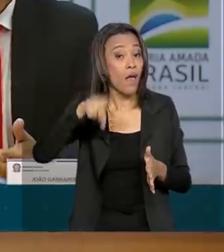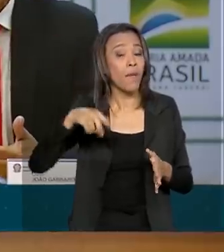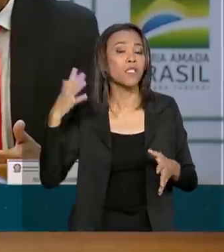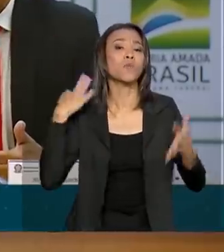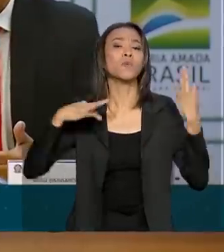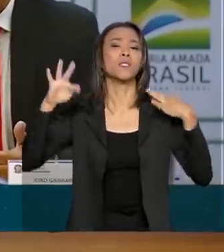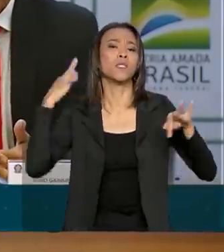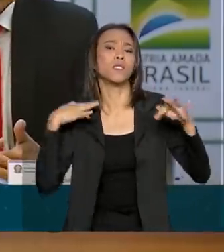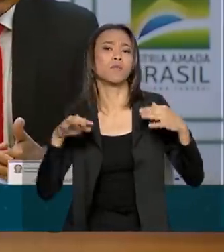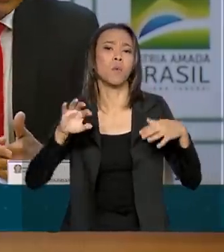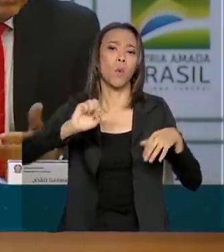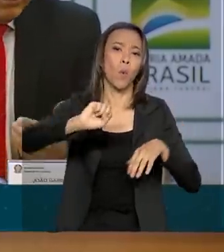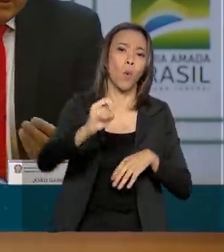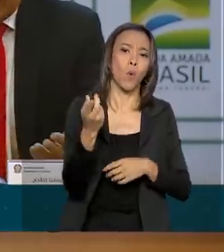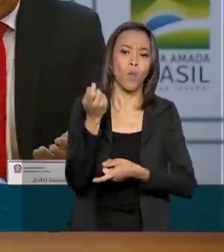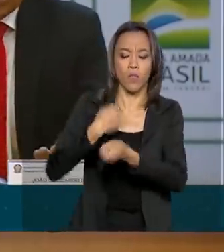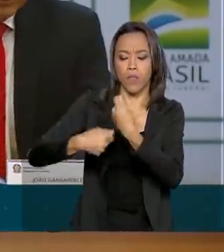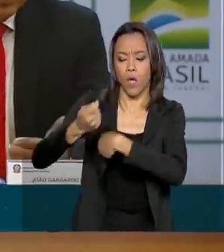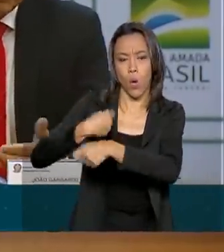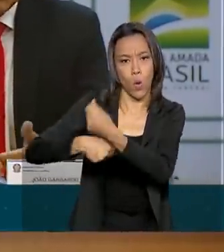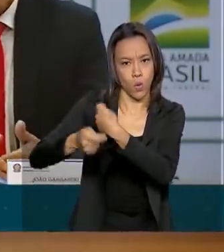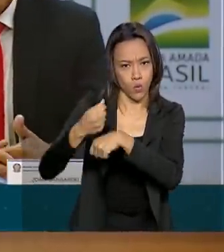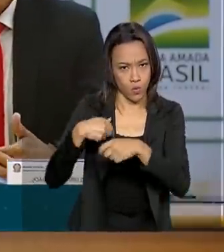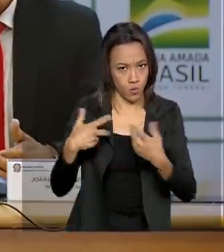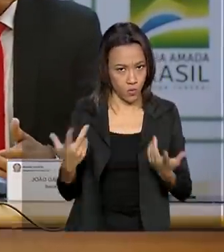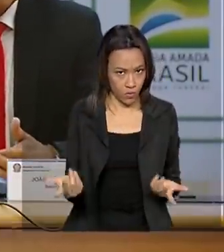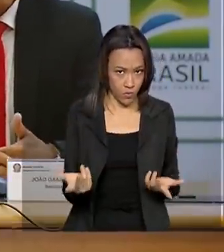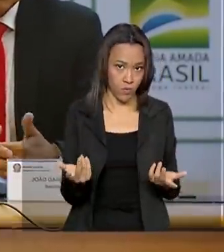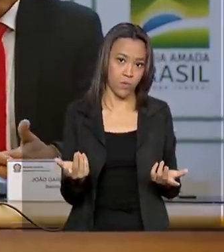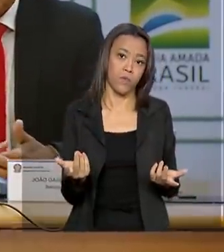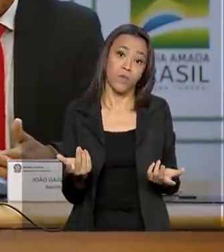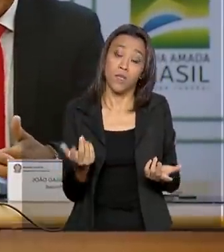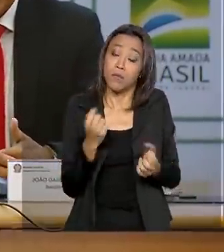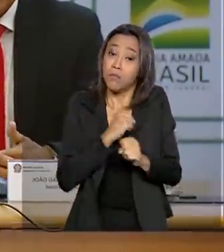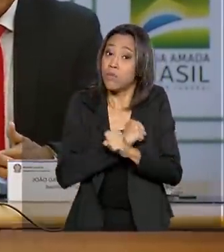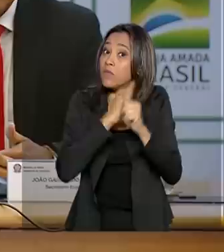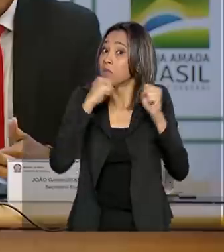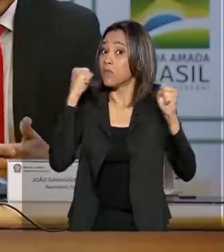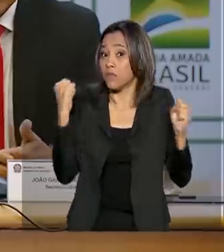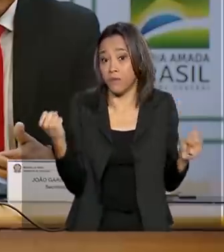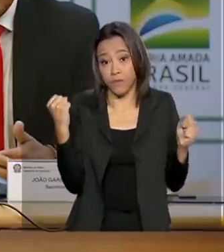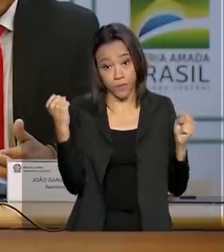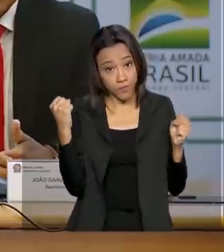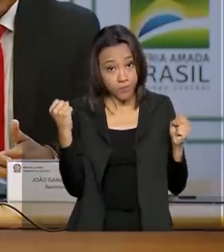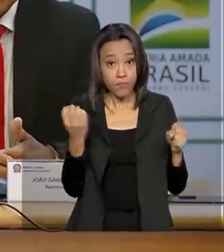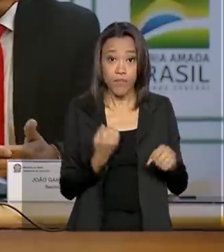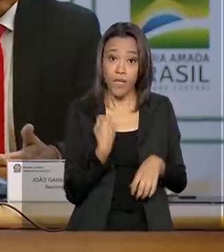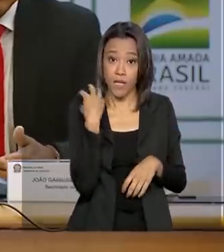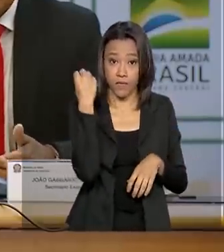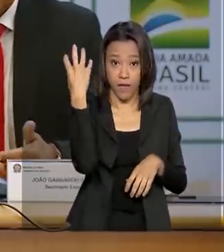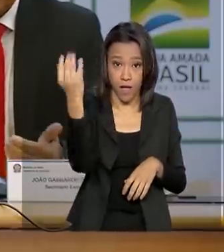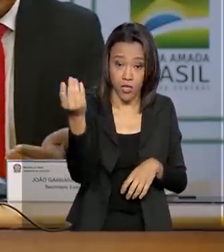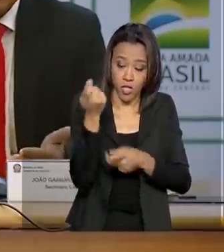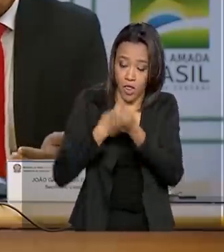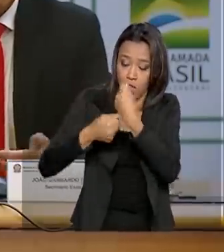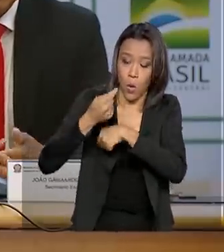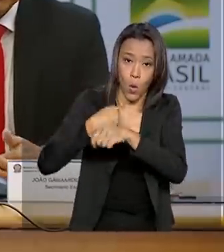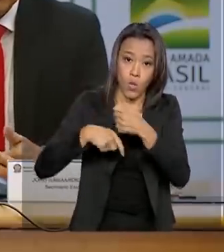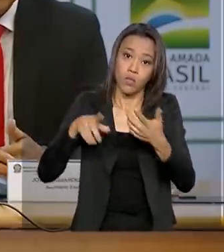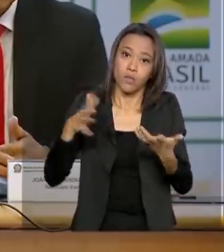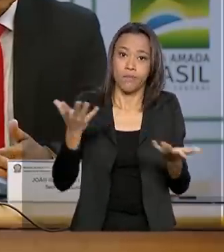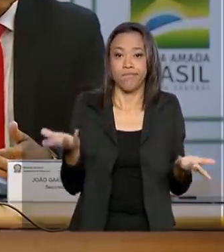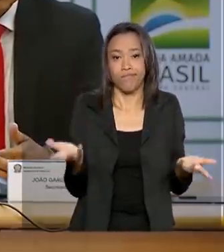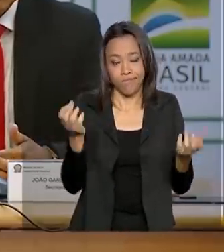ou a negócio. É totalmente possível que as viagens para fazer negócio possam ser